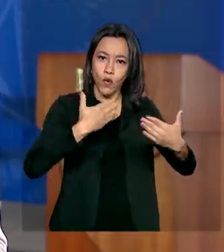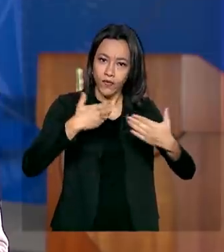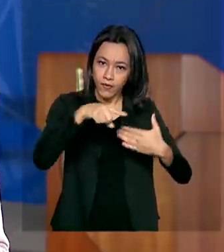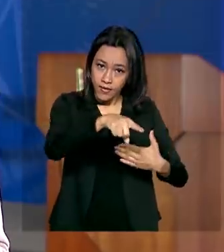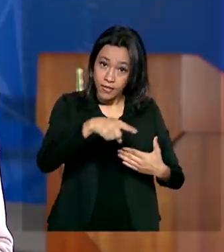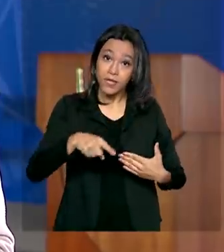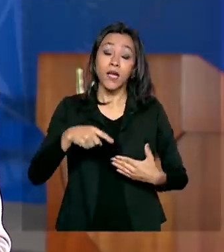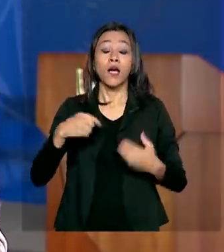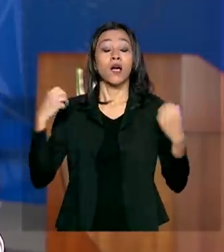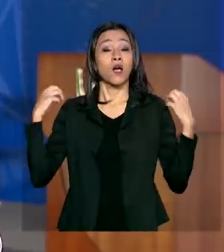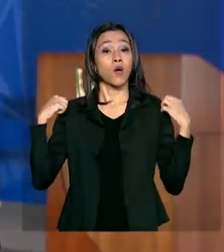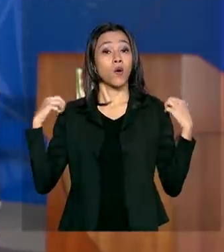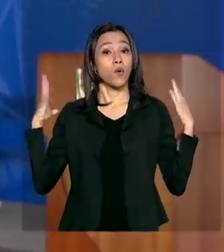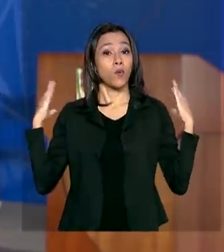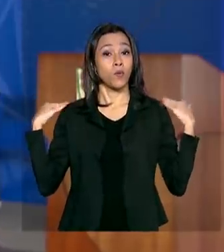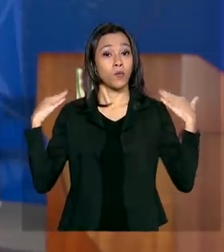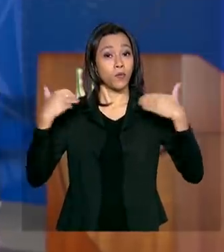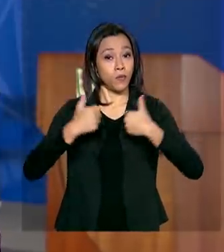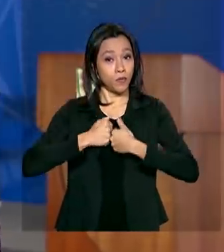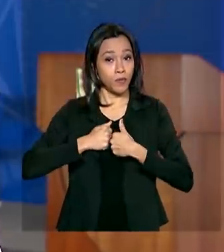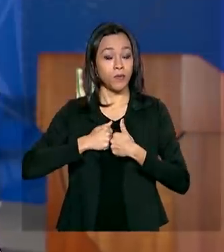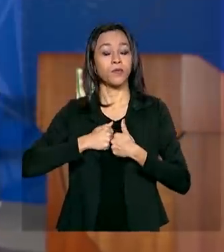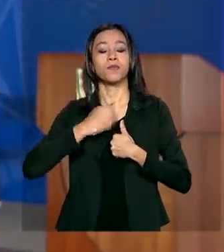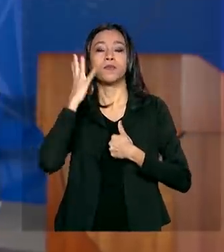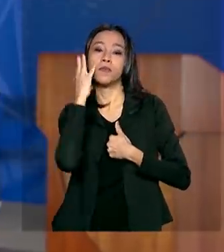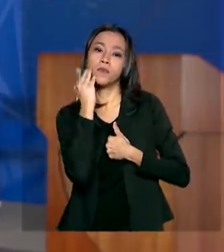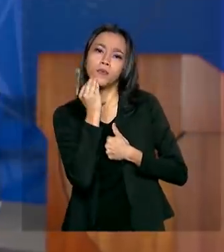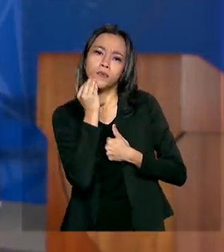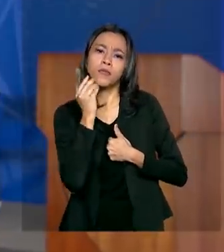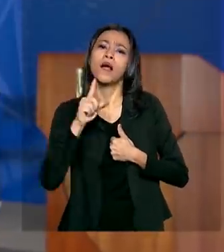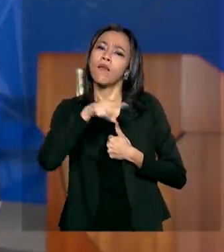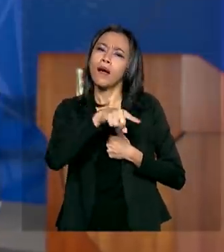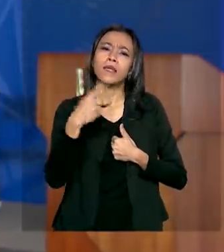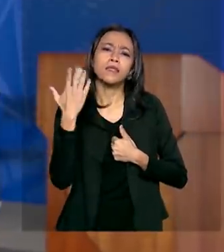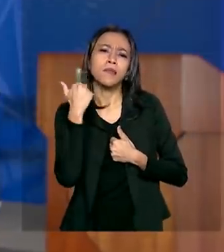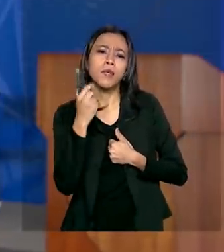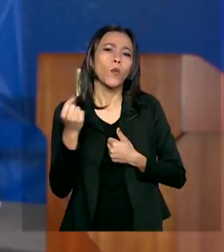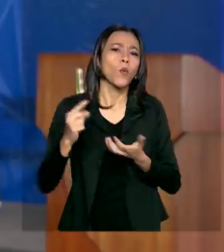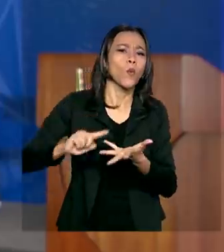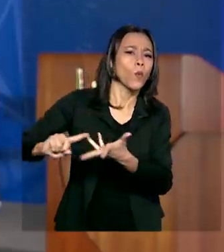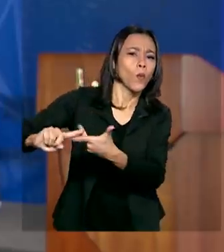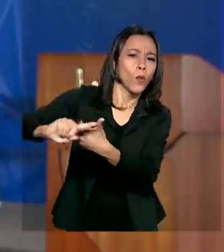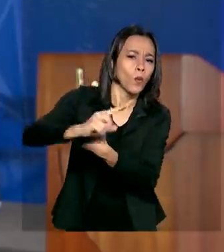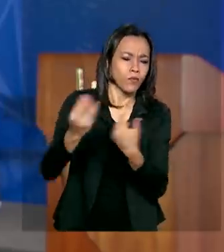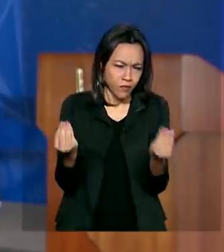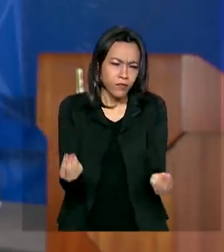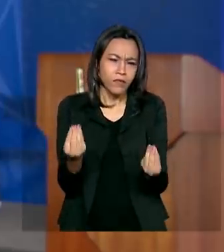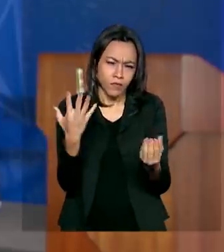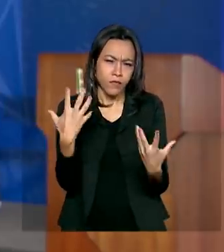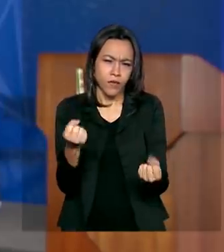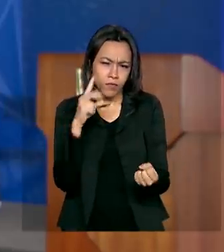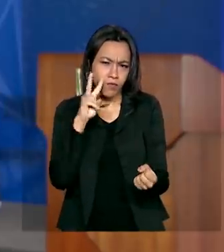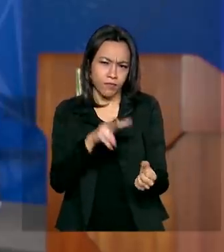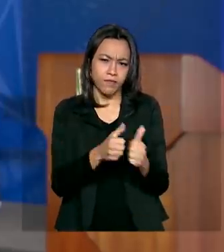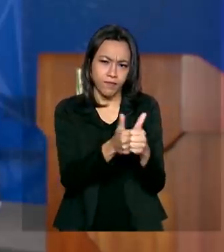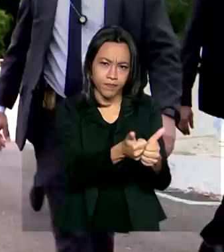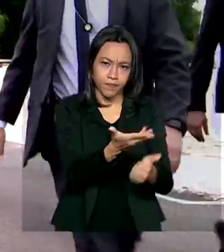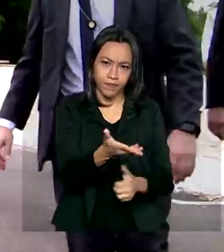as impressões sobre as áreas em meio à pandemia de Covid-19. Vamos ver na reportagem.